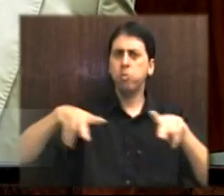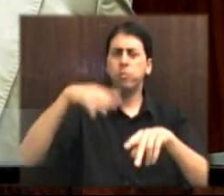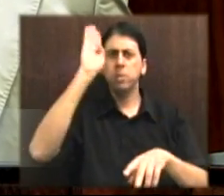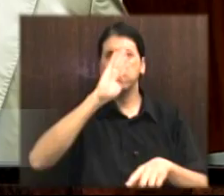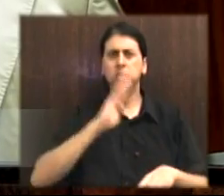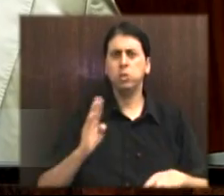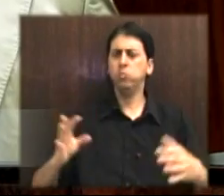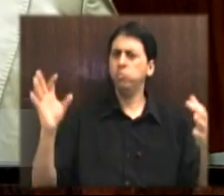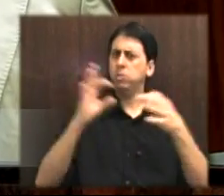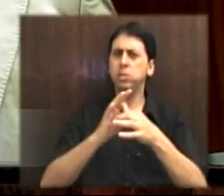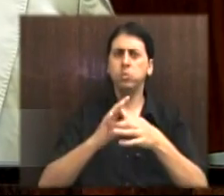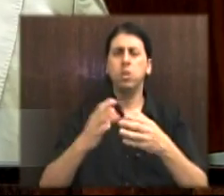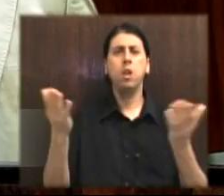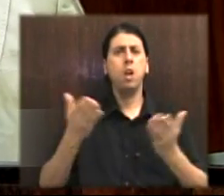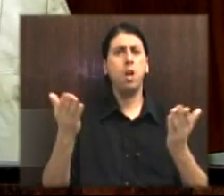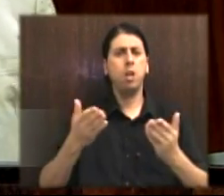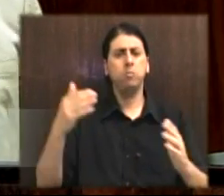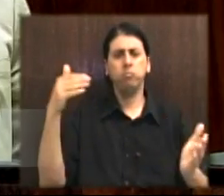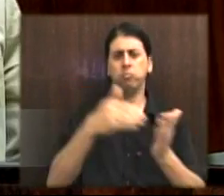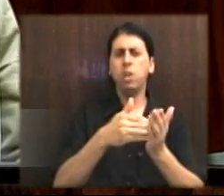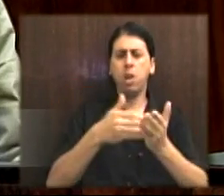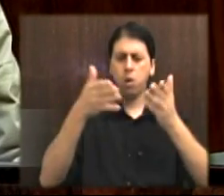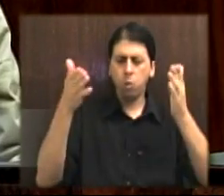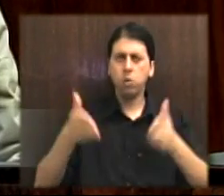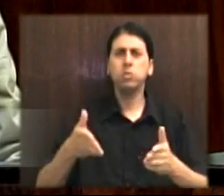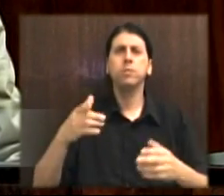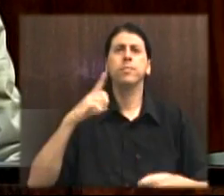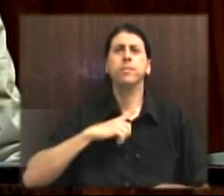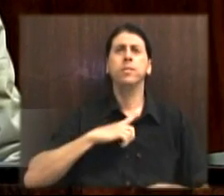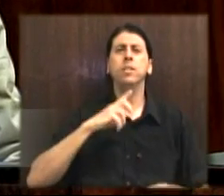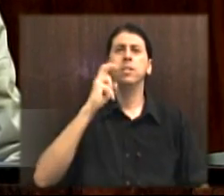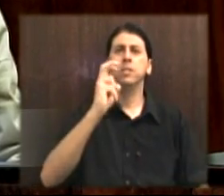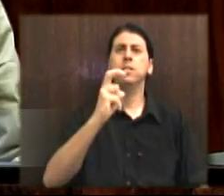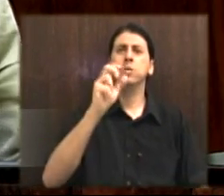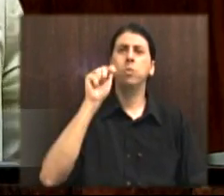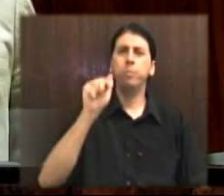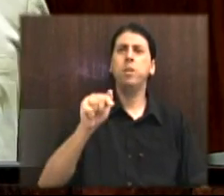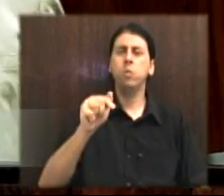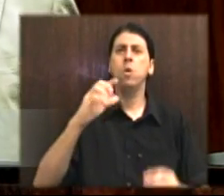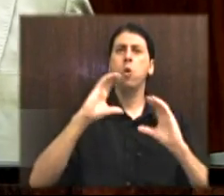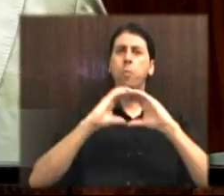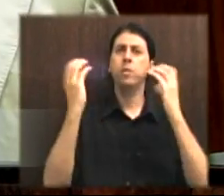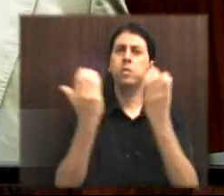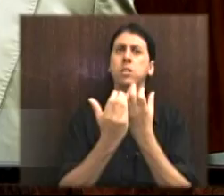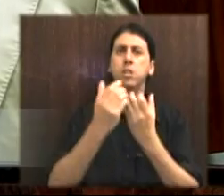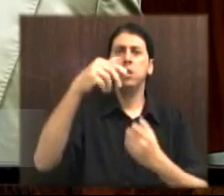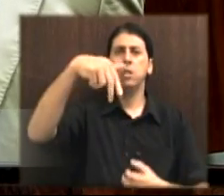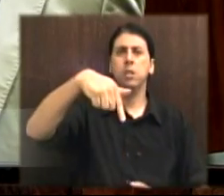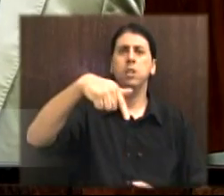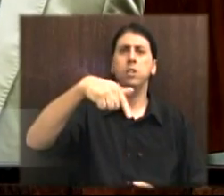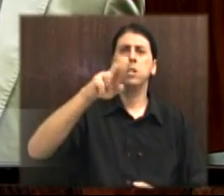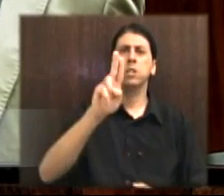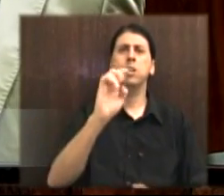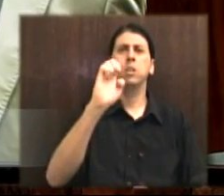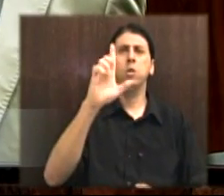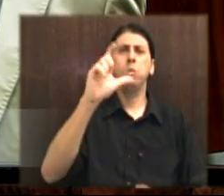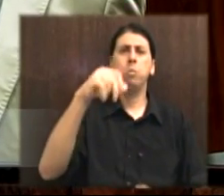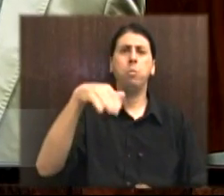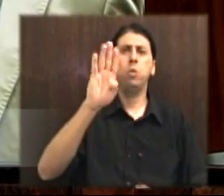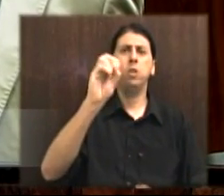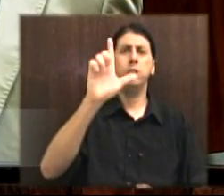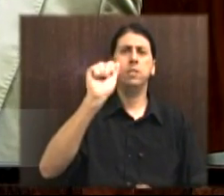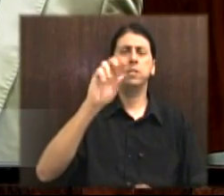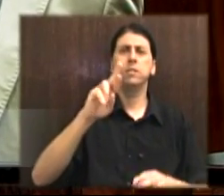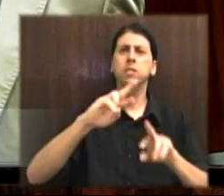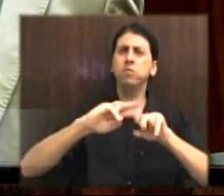resiste até hoje com mais de 5 mil comunidades quilombolas e muitos movimentos